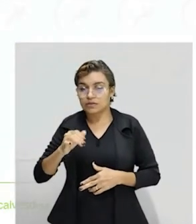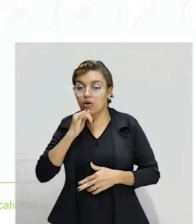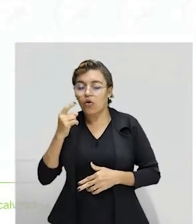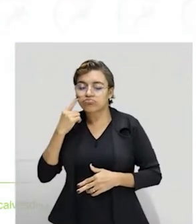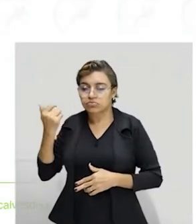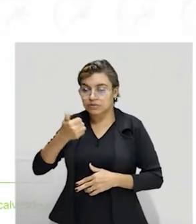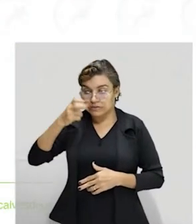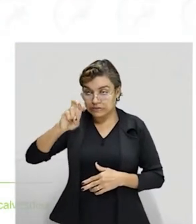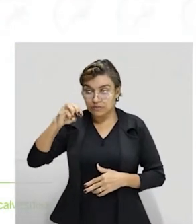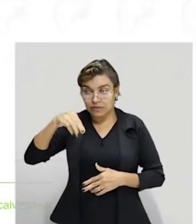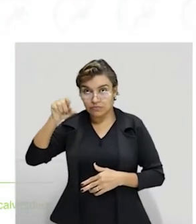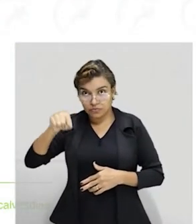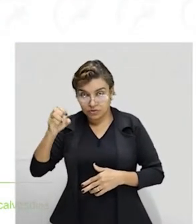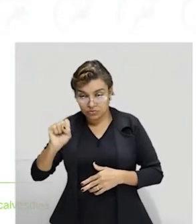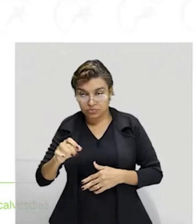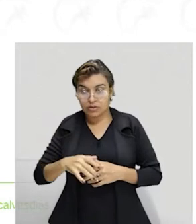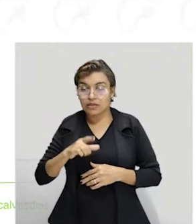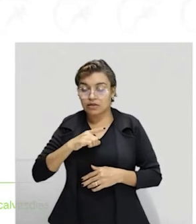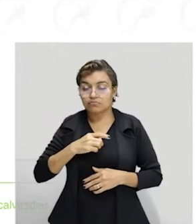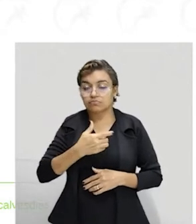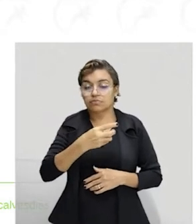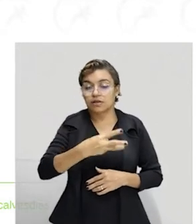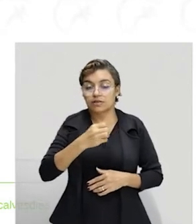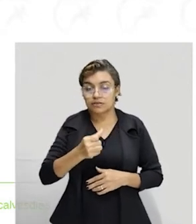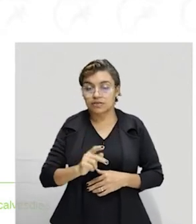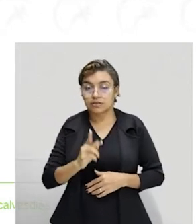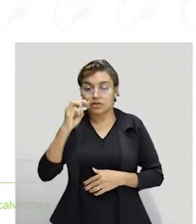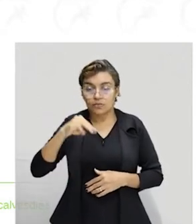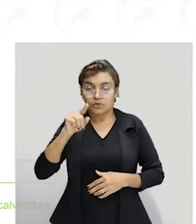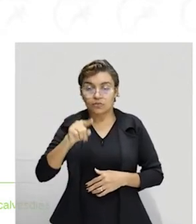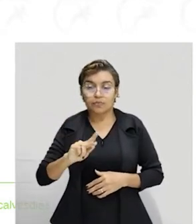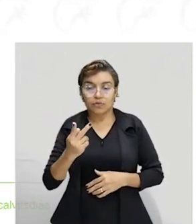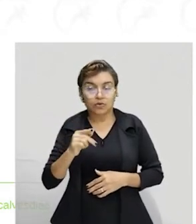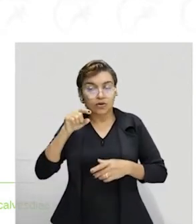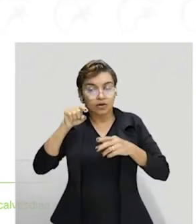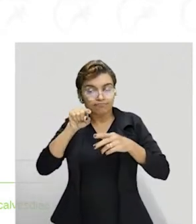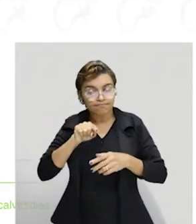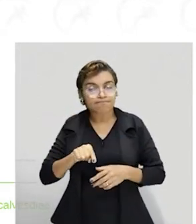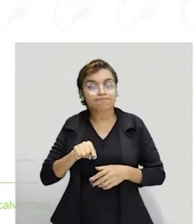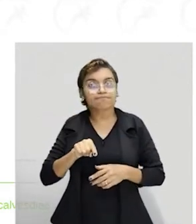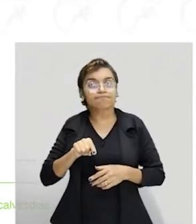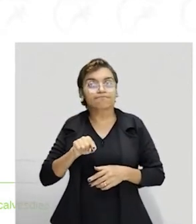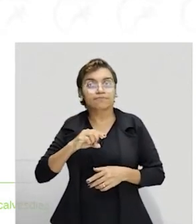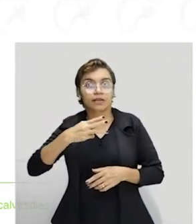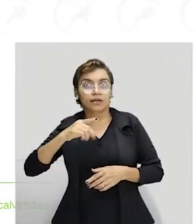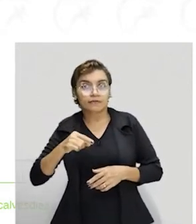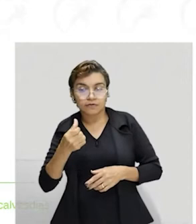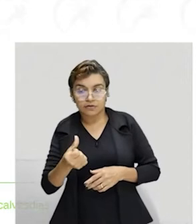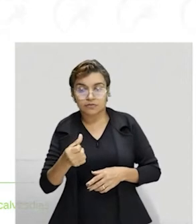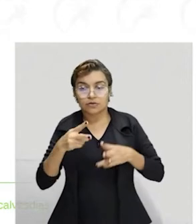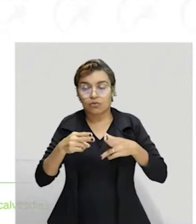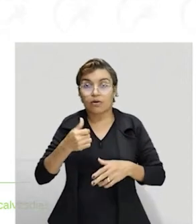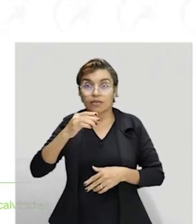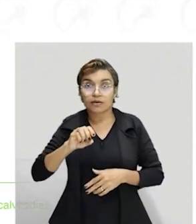por 3,6 10 metros por segundo. Pronto, eu já tô na minha unidade, né, que eu